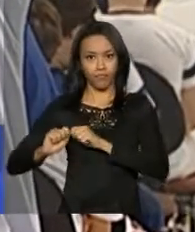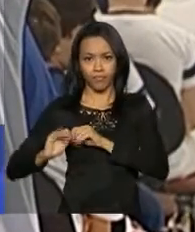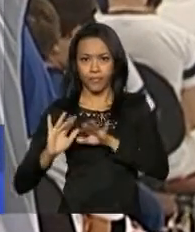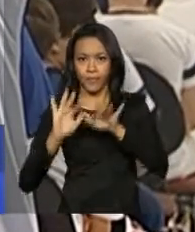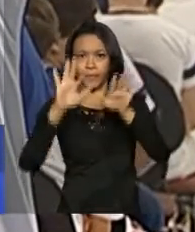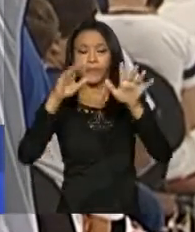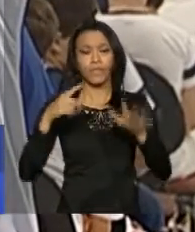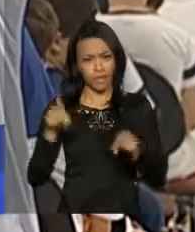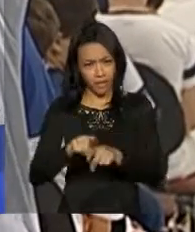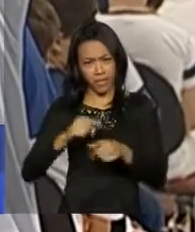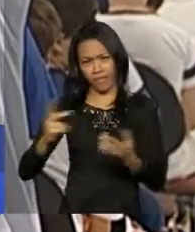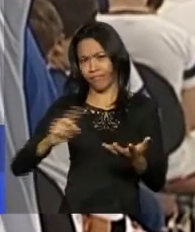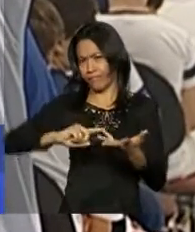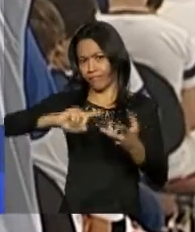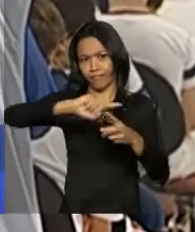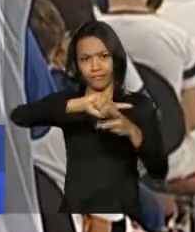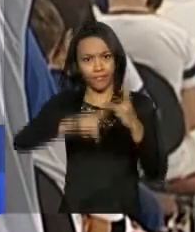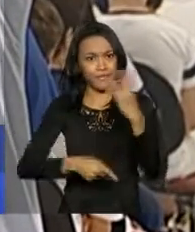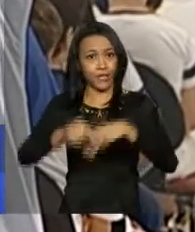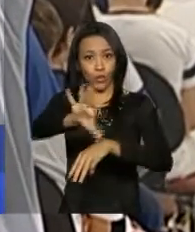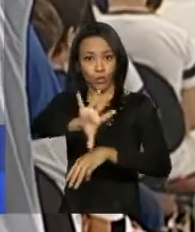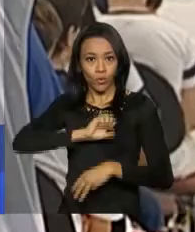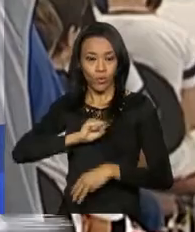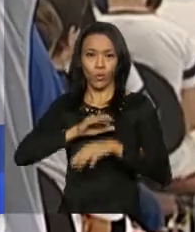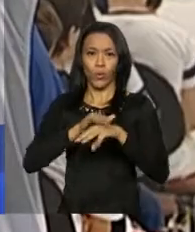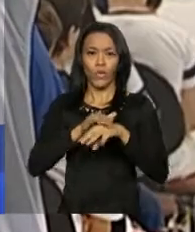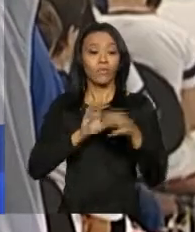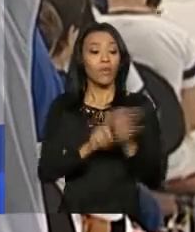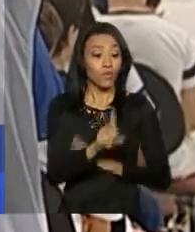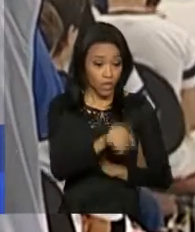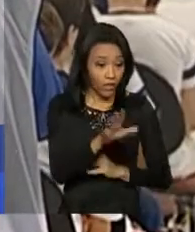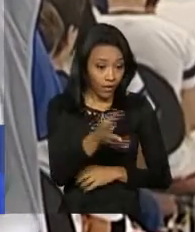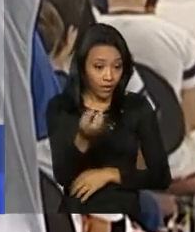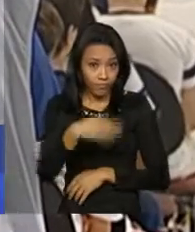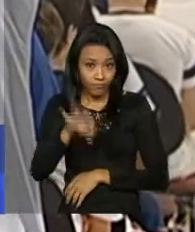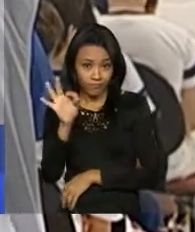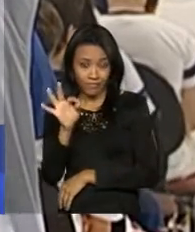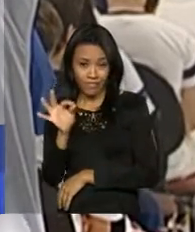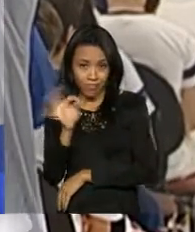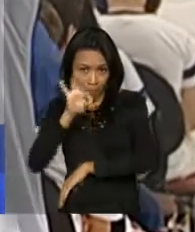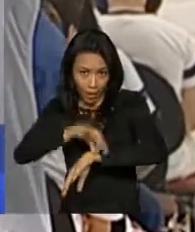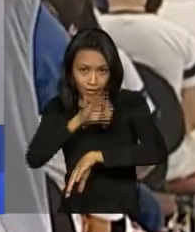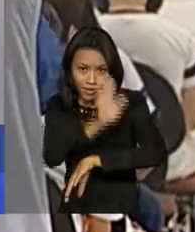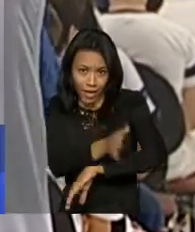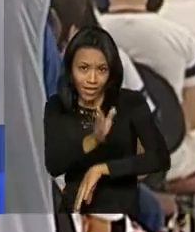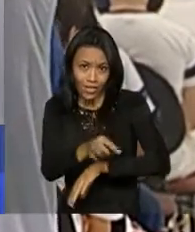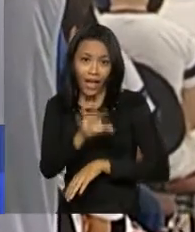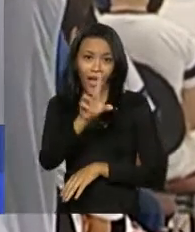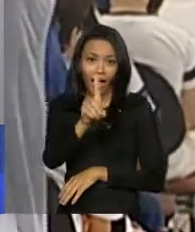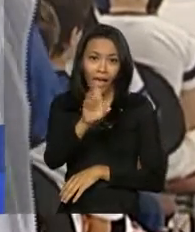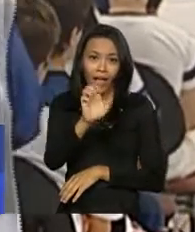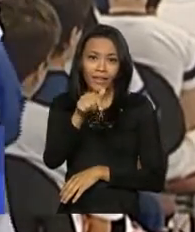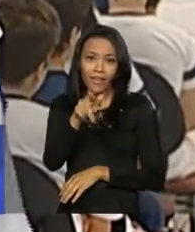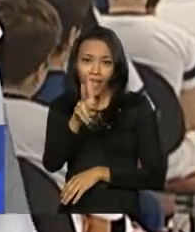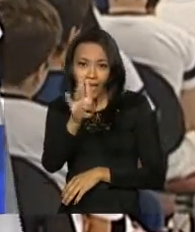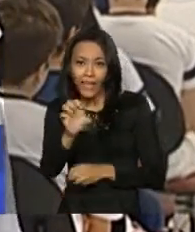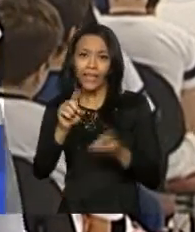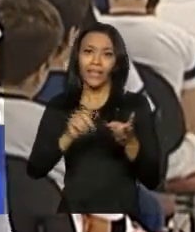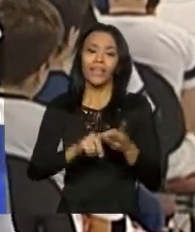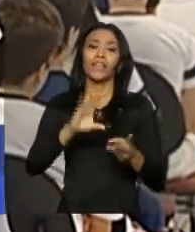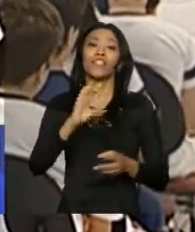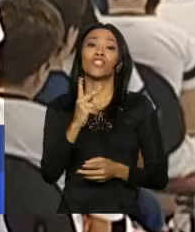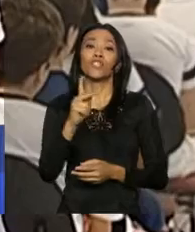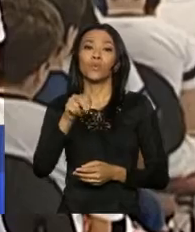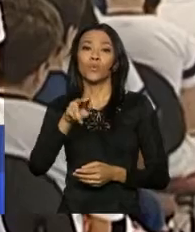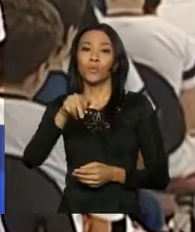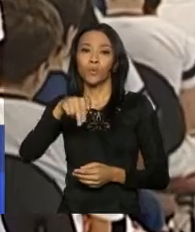doenças que ele transmite. O ministro já brincou com as crianças, já perguntou quem teve dengue, explicou qual é a diferença da dengue, da chikungunya e do Zika, e está aí